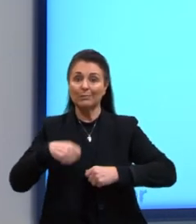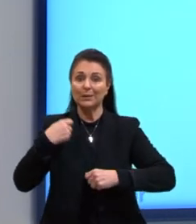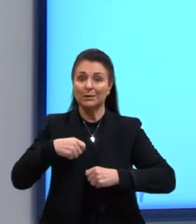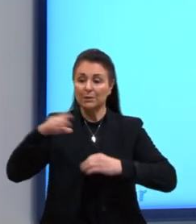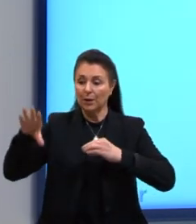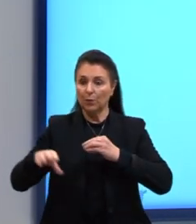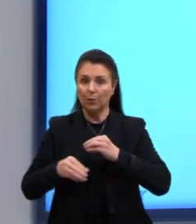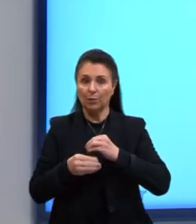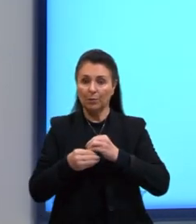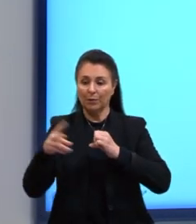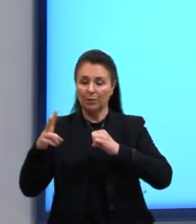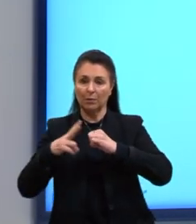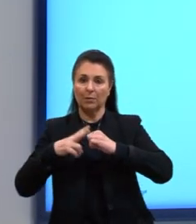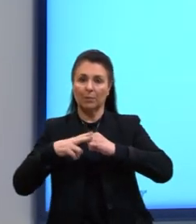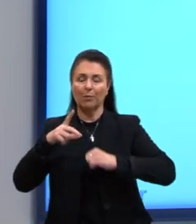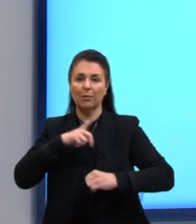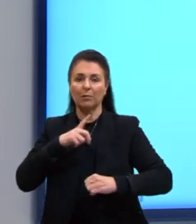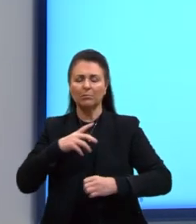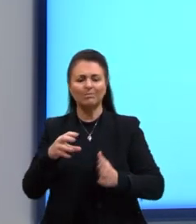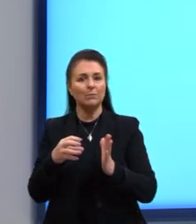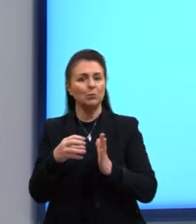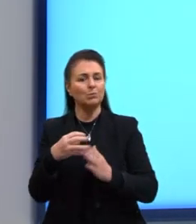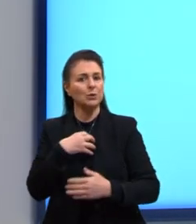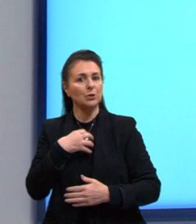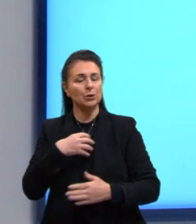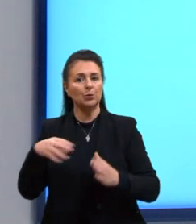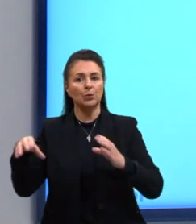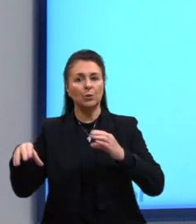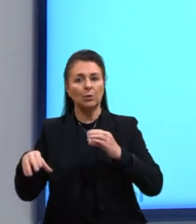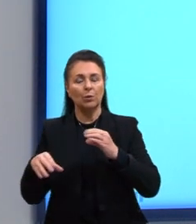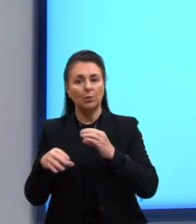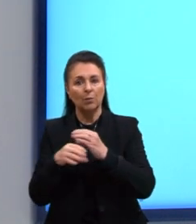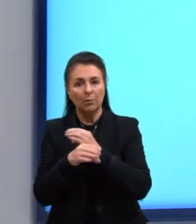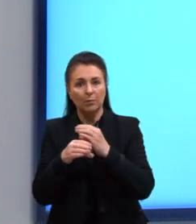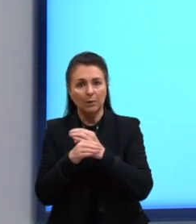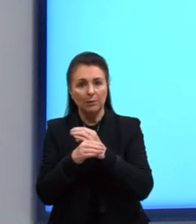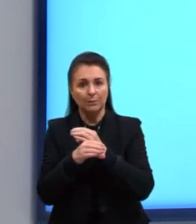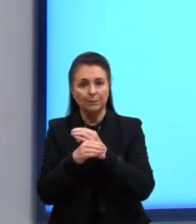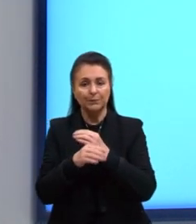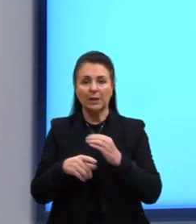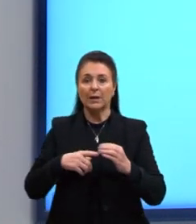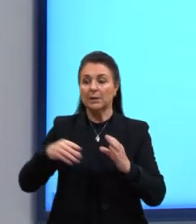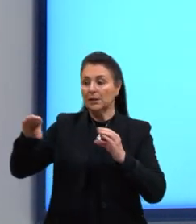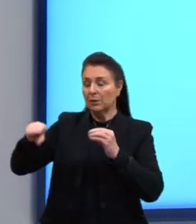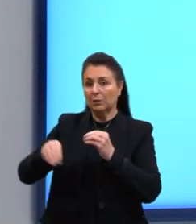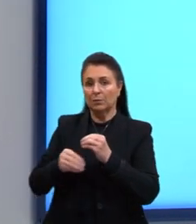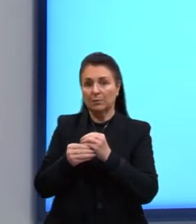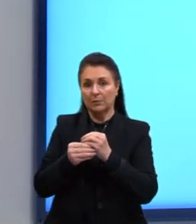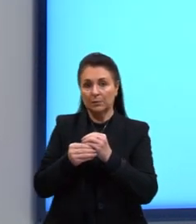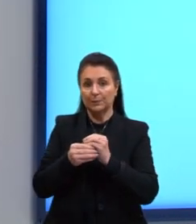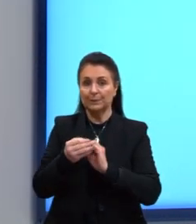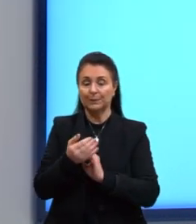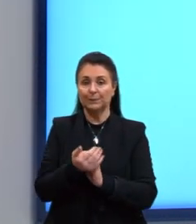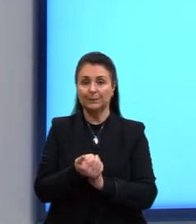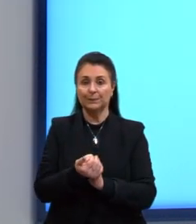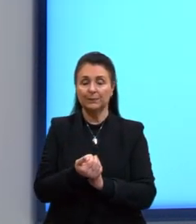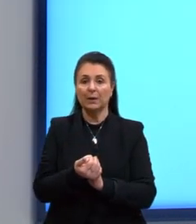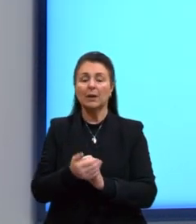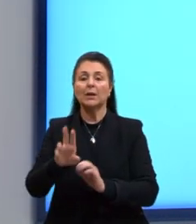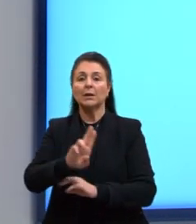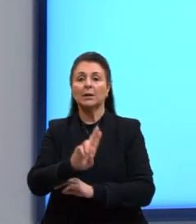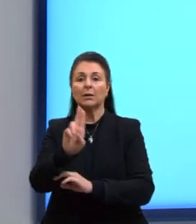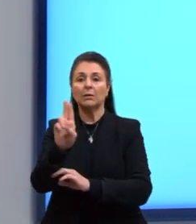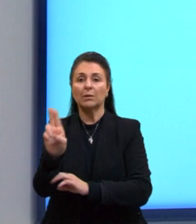um complemento verbal para que ele tenha sentido completo. E esse complemento, desculpa, é